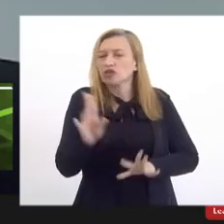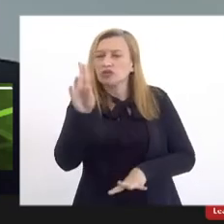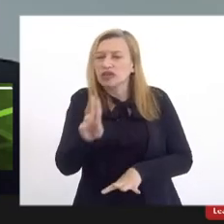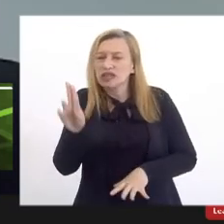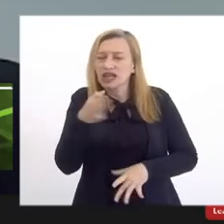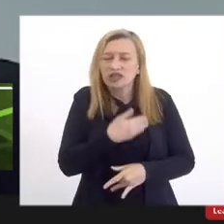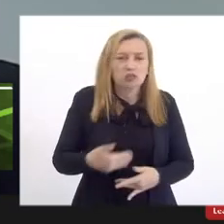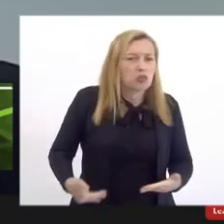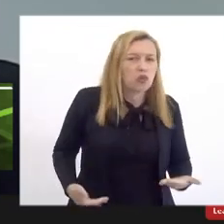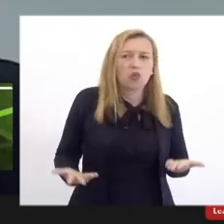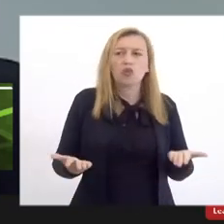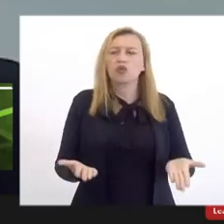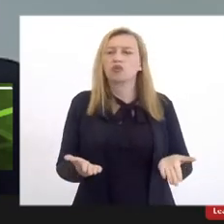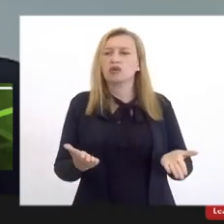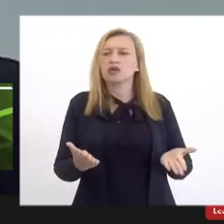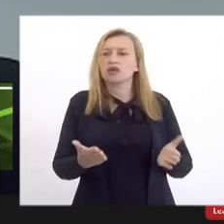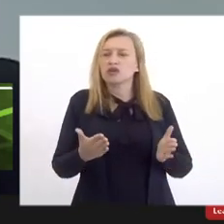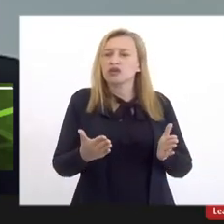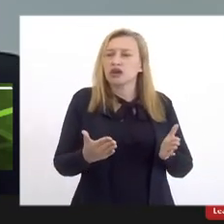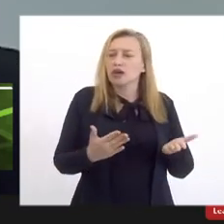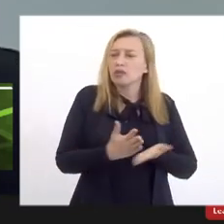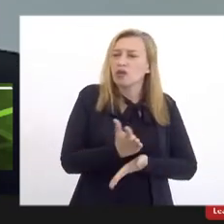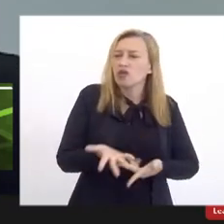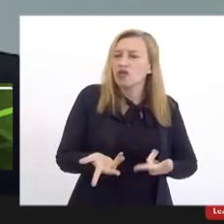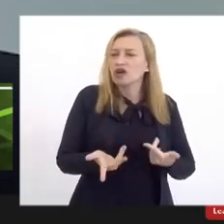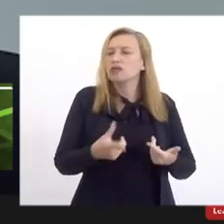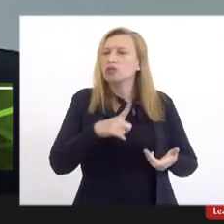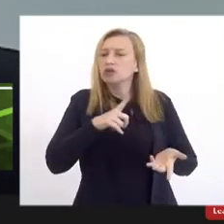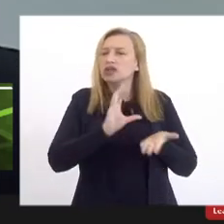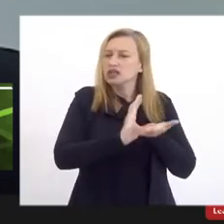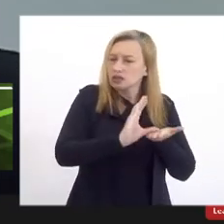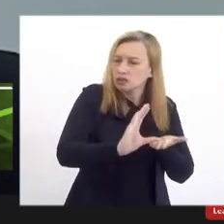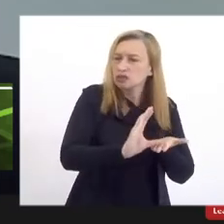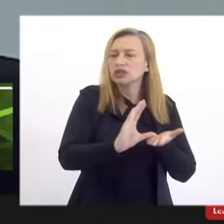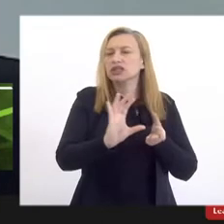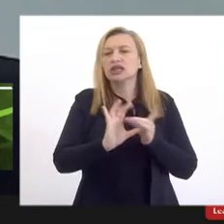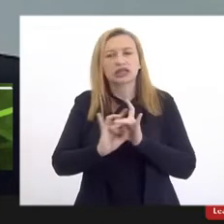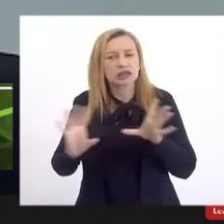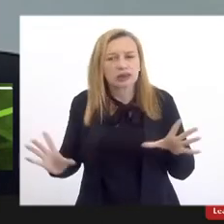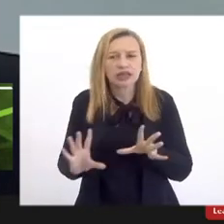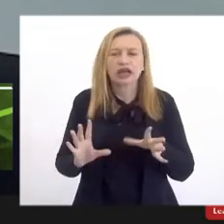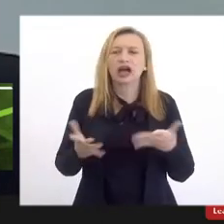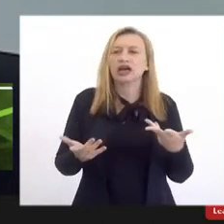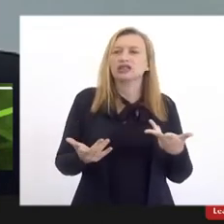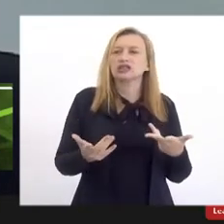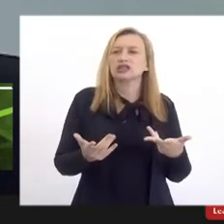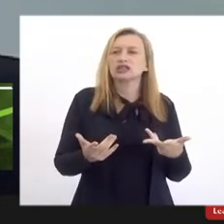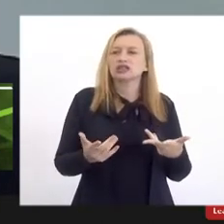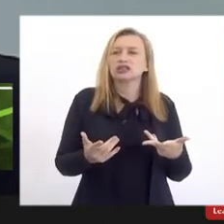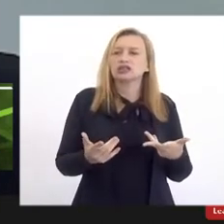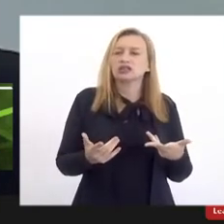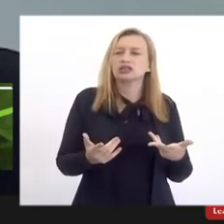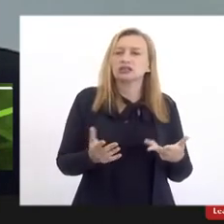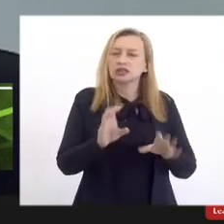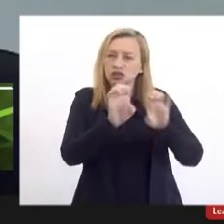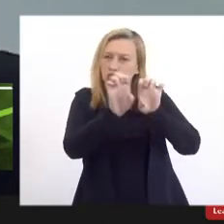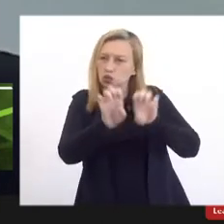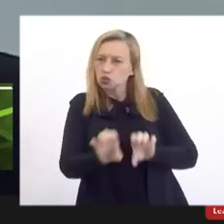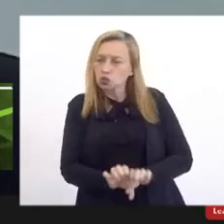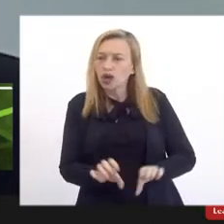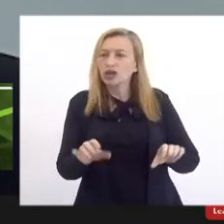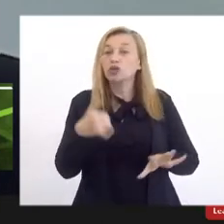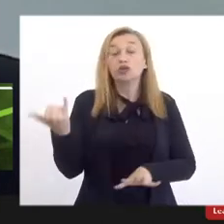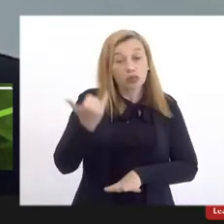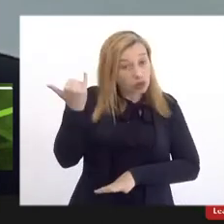pública que pudesse ter o seu orçamento, a sua independência de uma maneira mais robusta. O